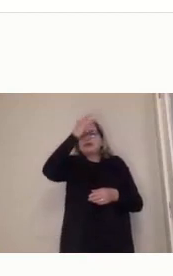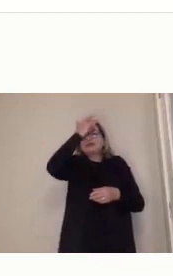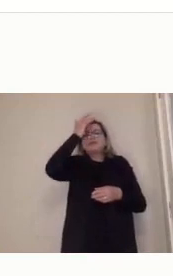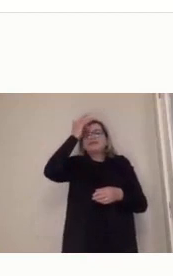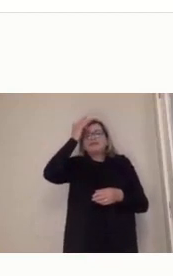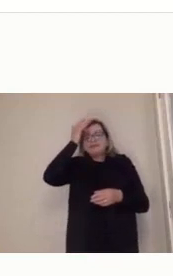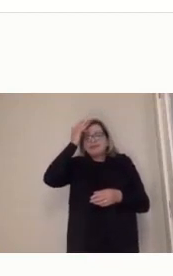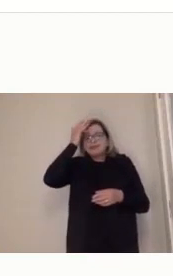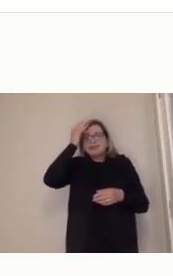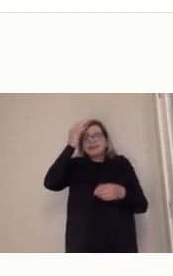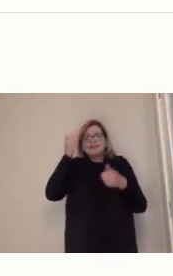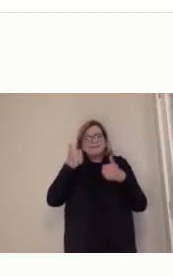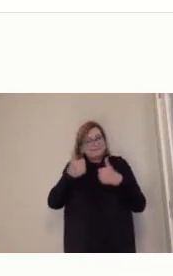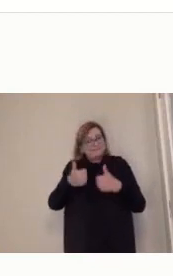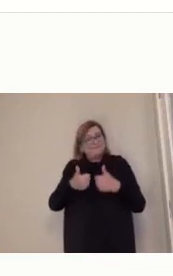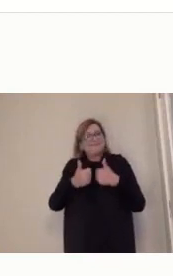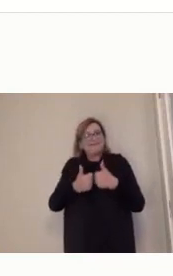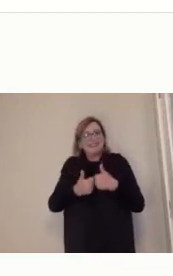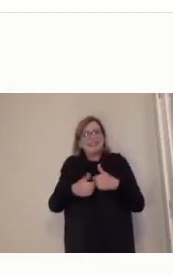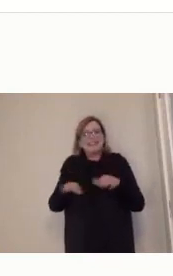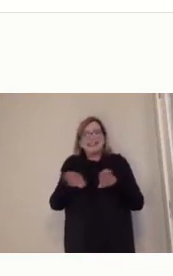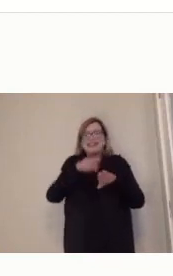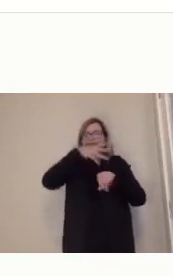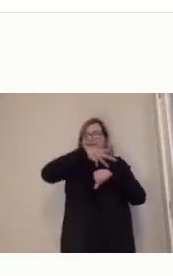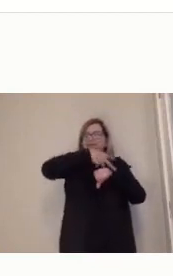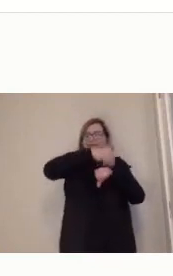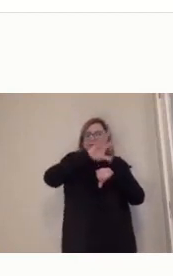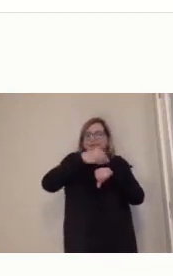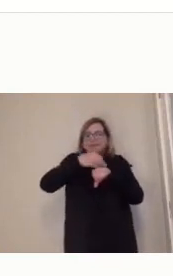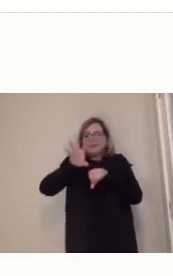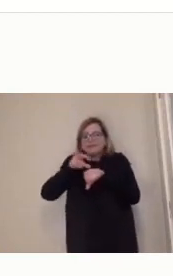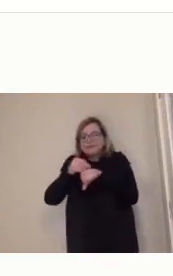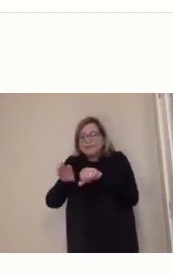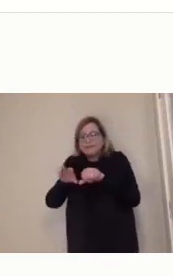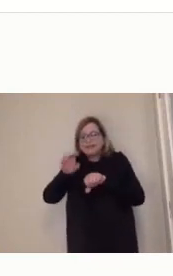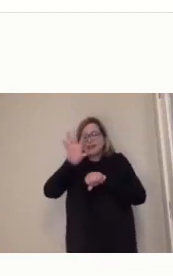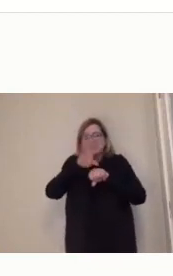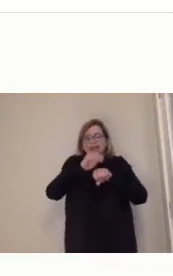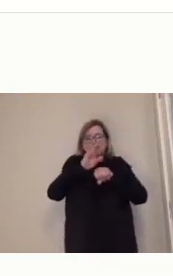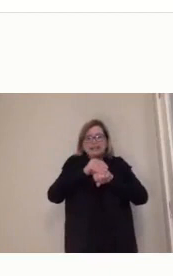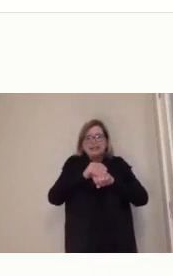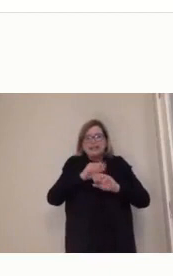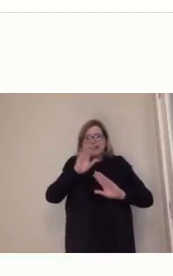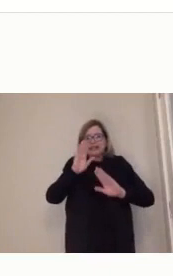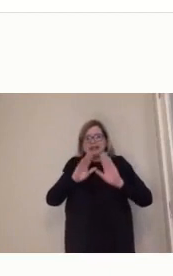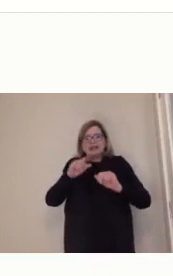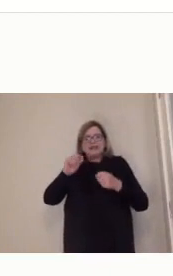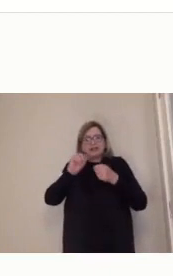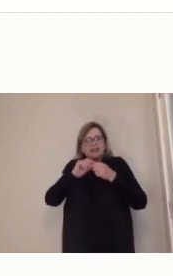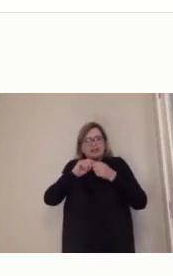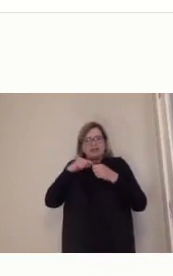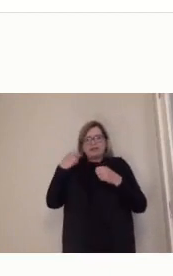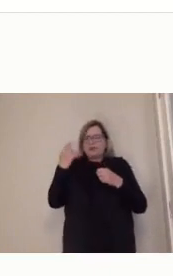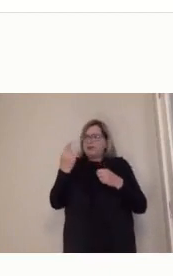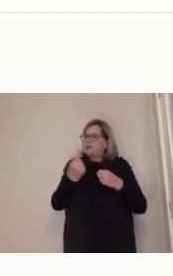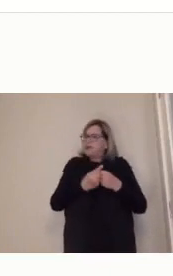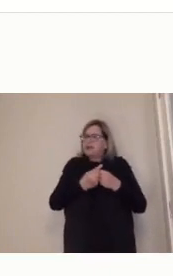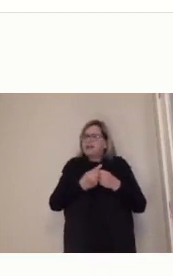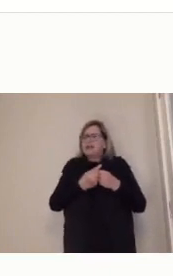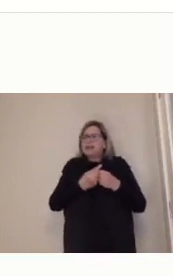nós de forma acadêmica, ela é feita por vocês, na comunidade em que vocês vivem, na sociedade em que vocês vivem.